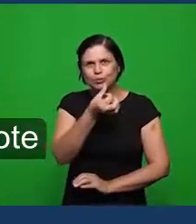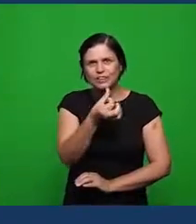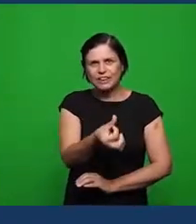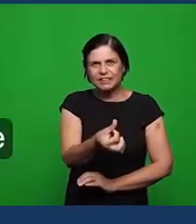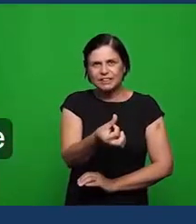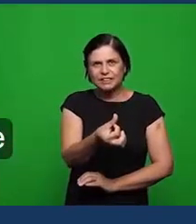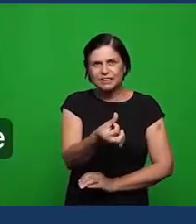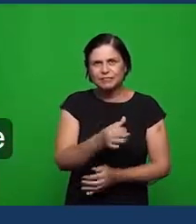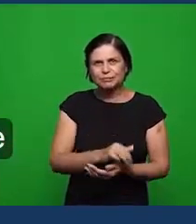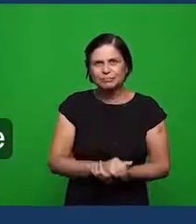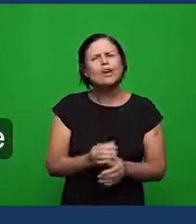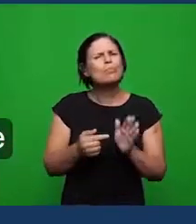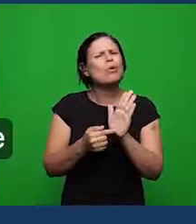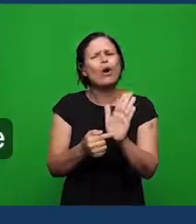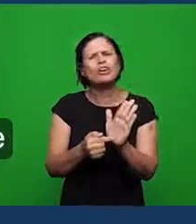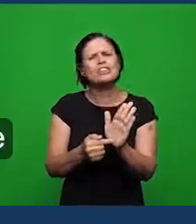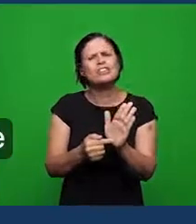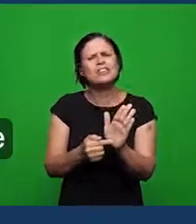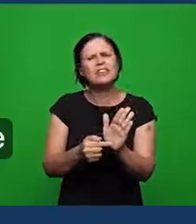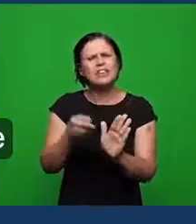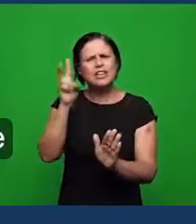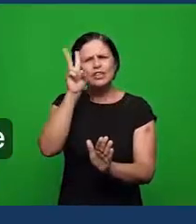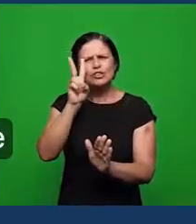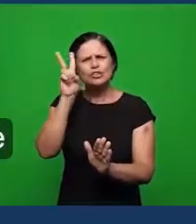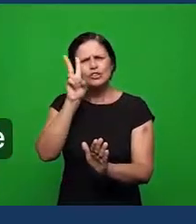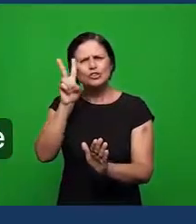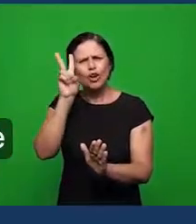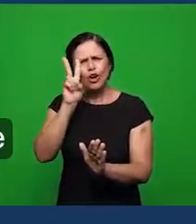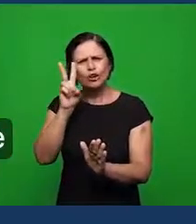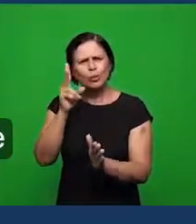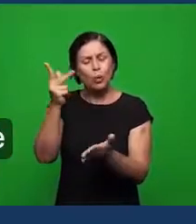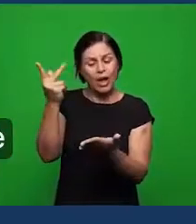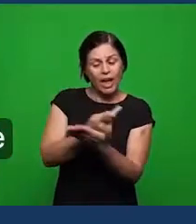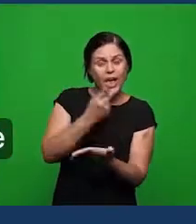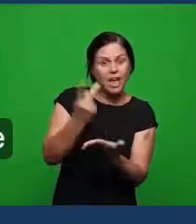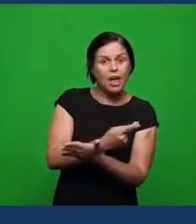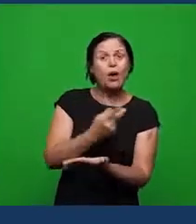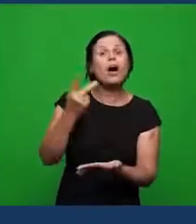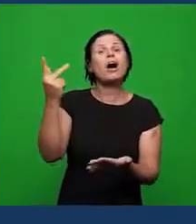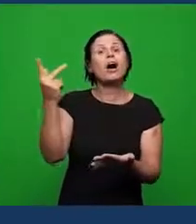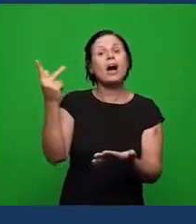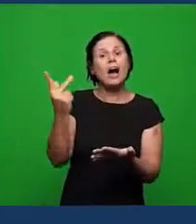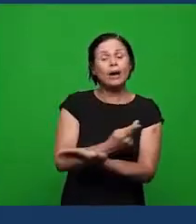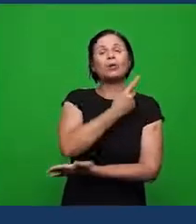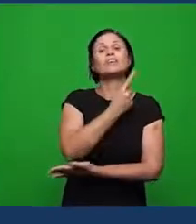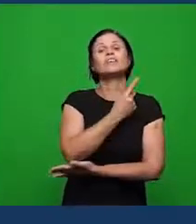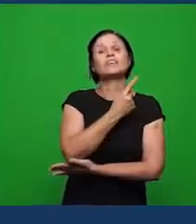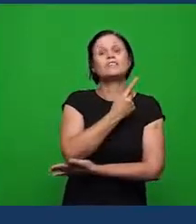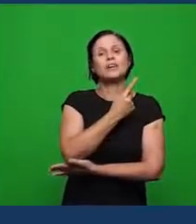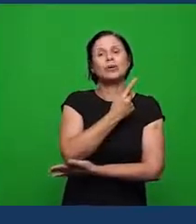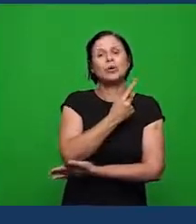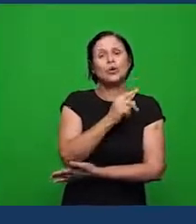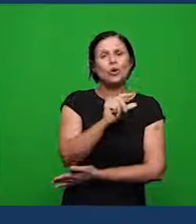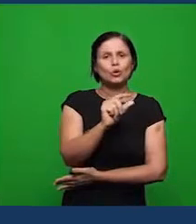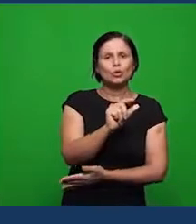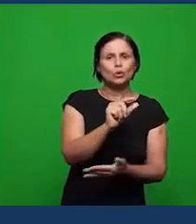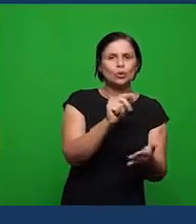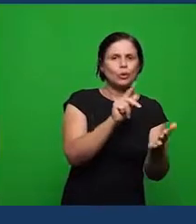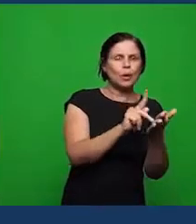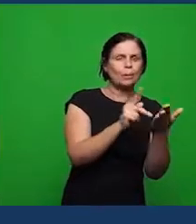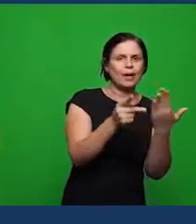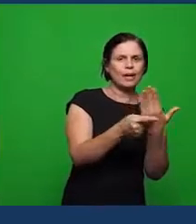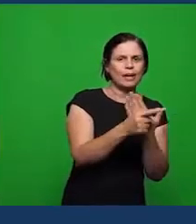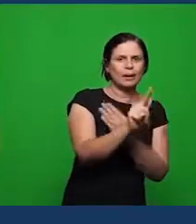cite o erro histórico profetizado a respeito do grão de mostarda que desviou a vida